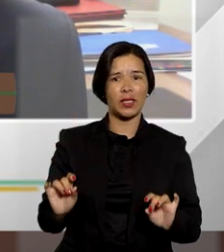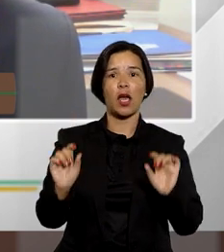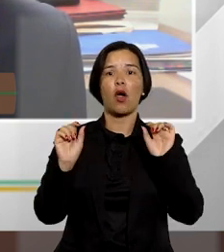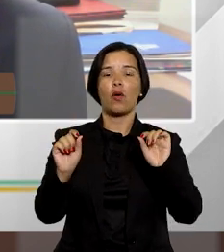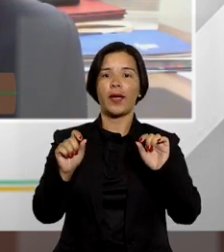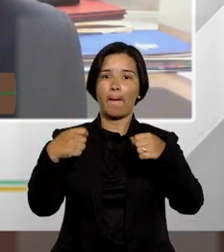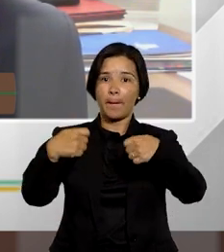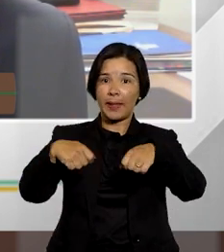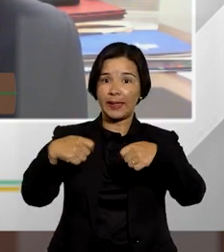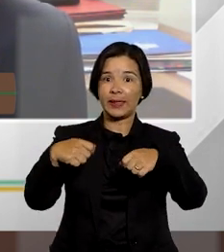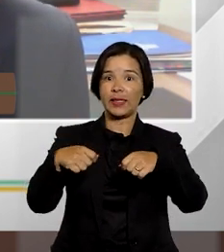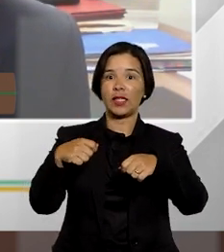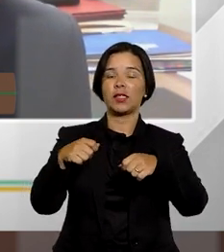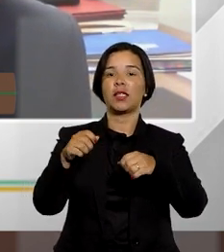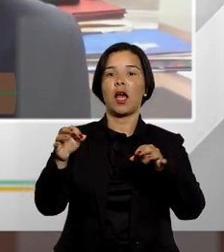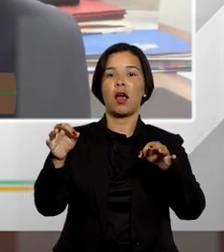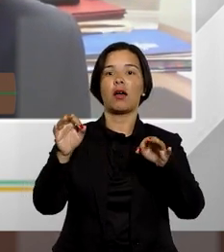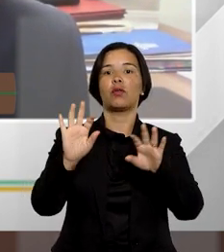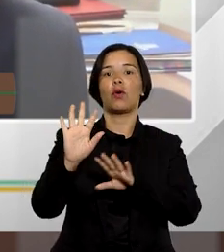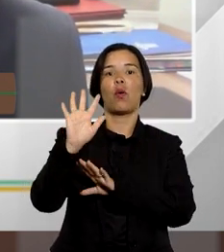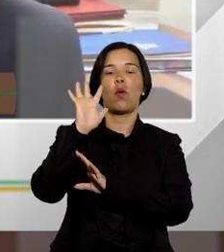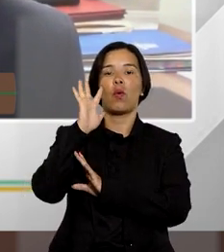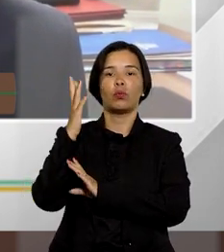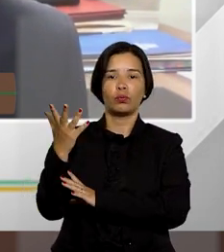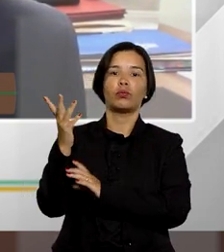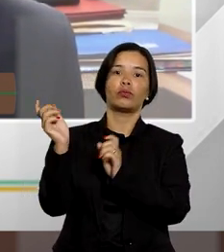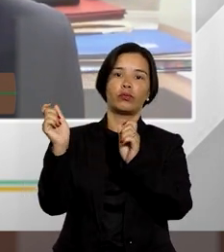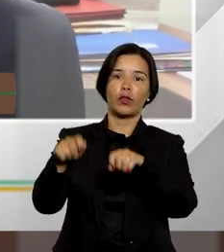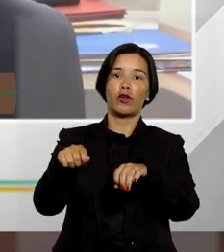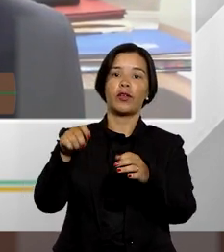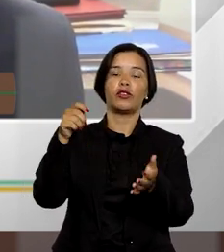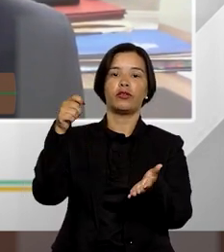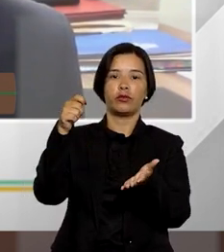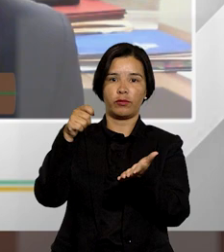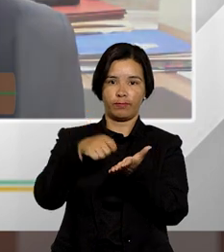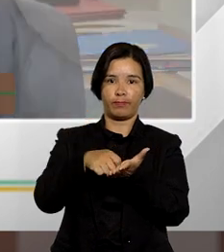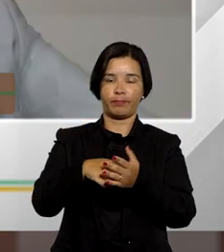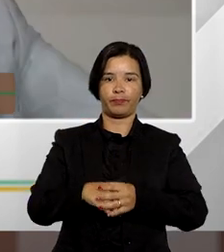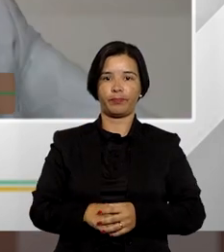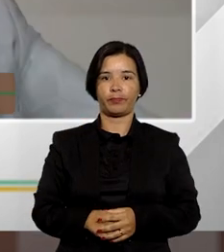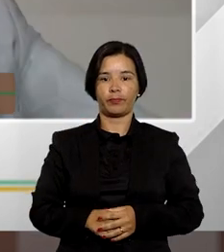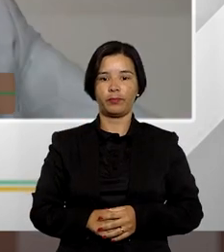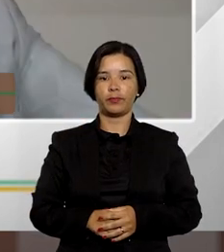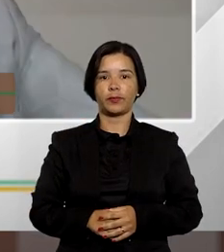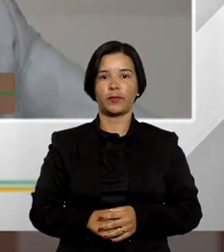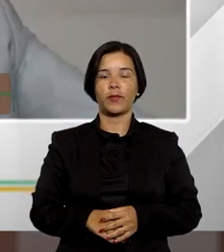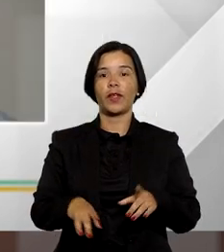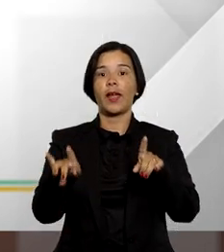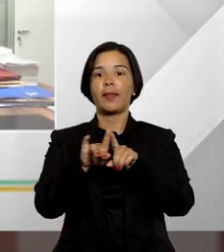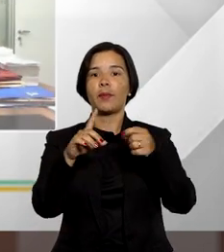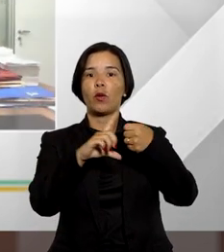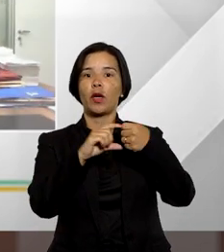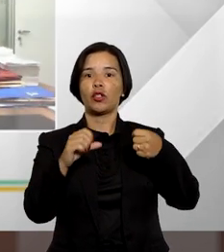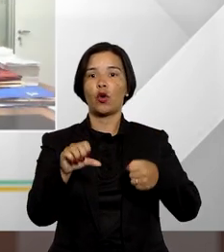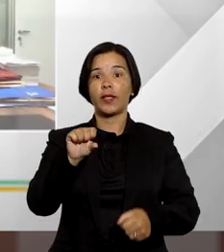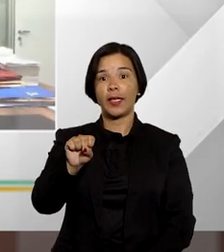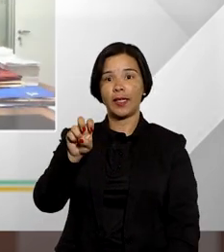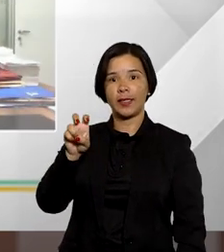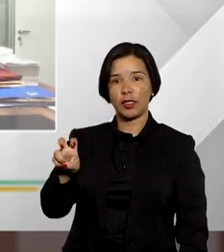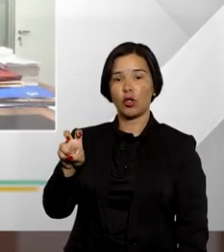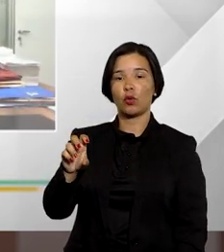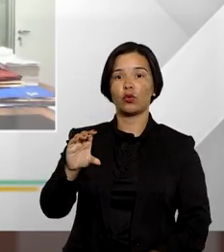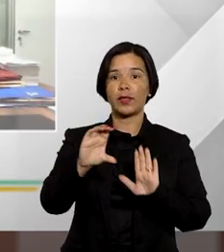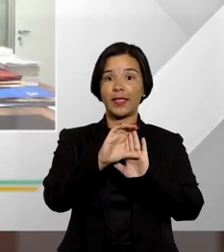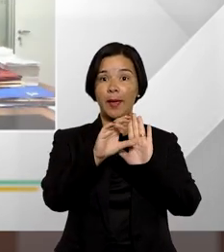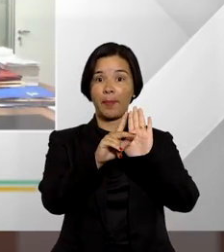restará ser arbitrado quando a execução provisória se tornar execução definitiva. A gente viu também que conforme o artigo 85 do